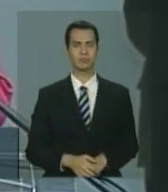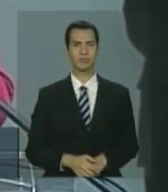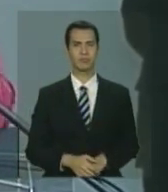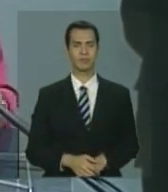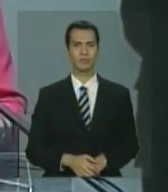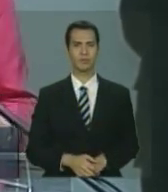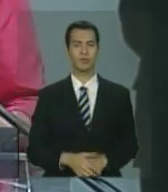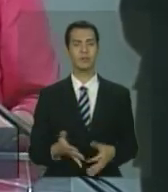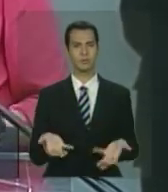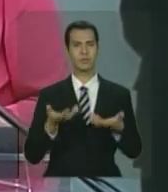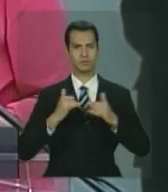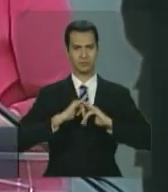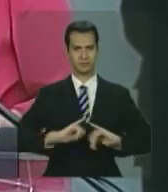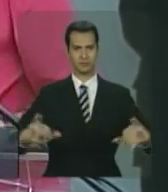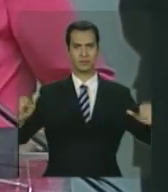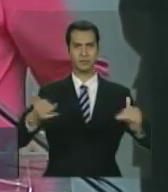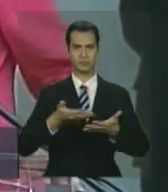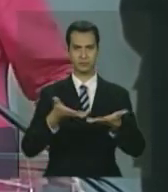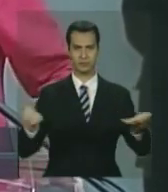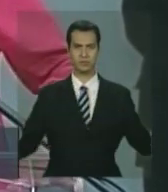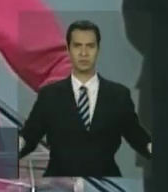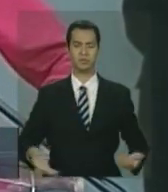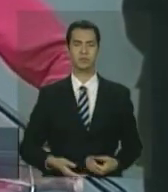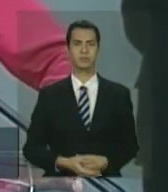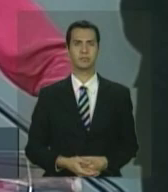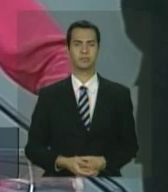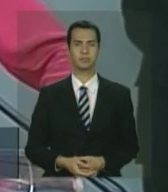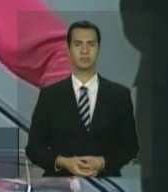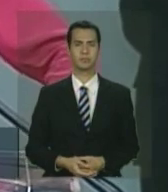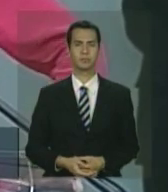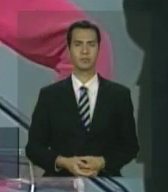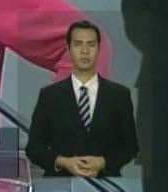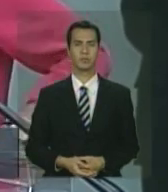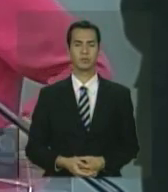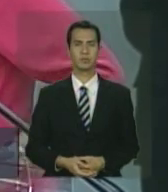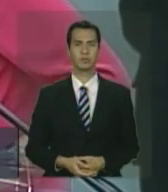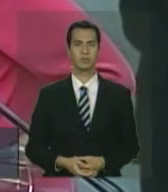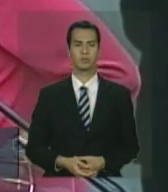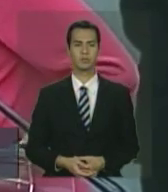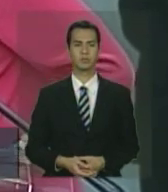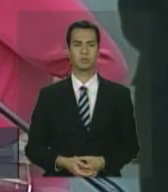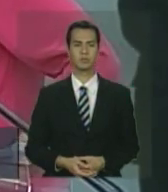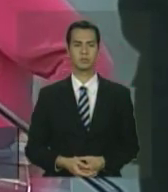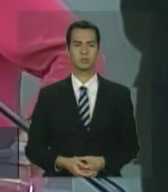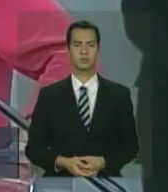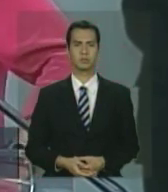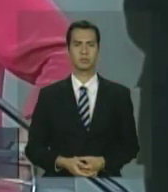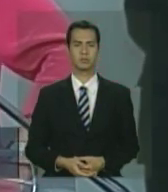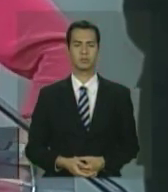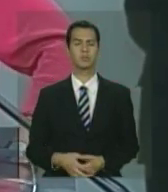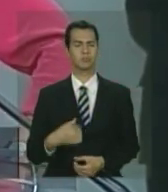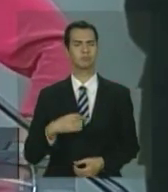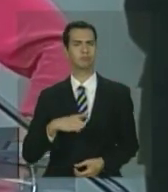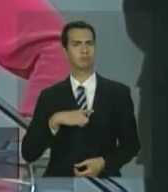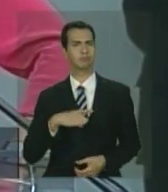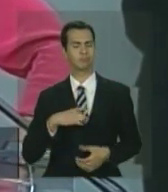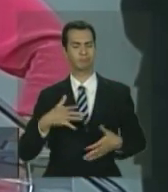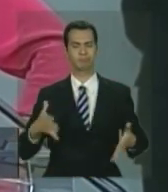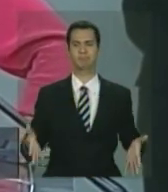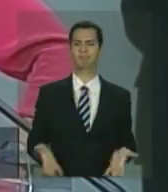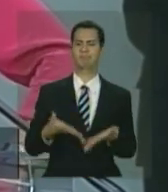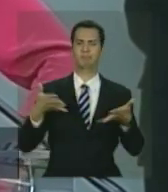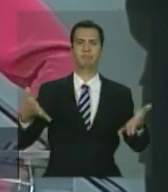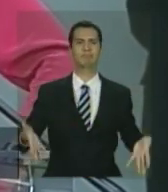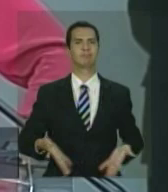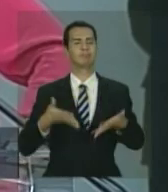vocês que eu tenho grande estímulo a